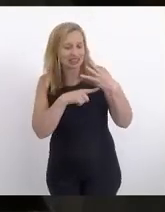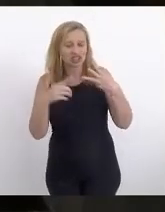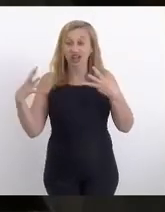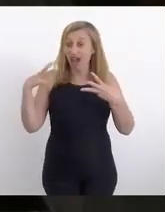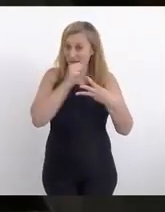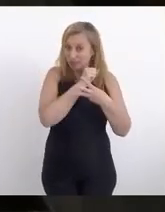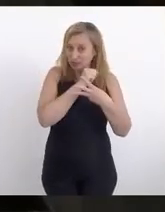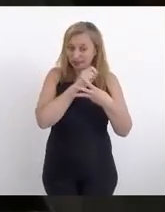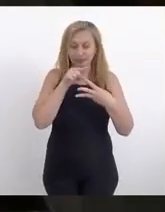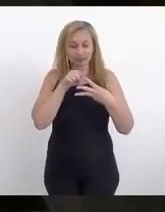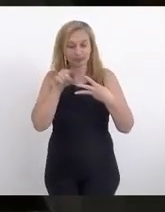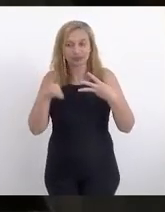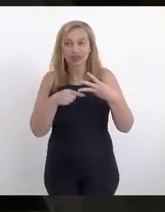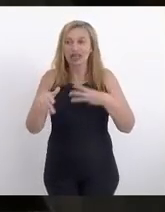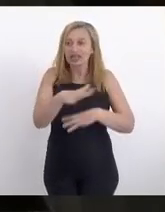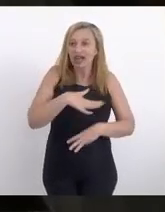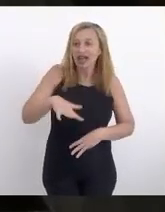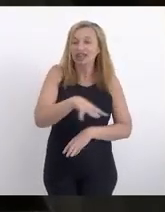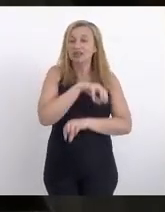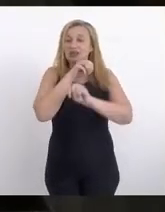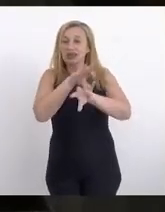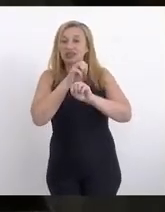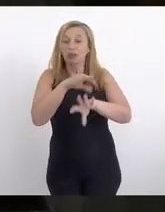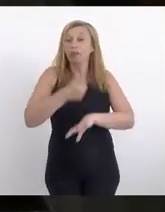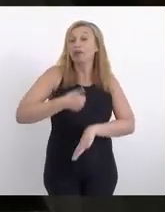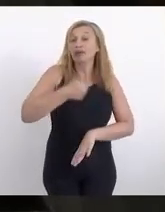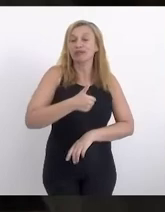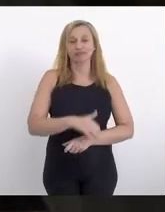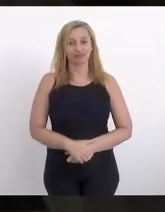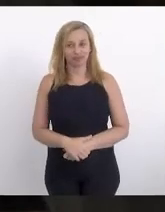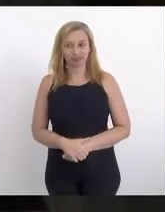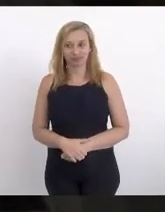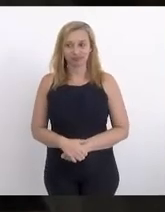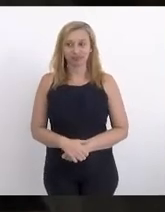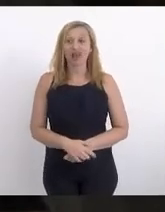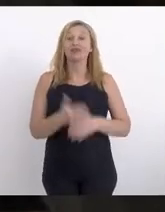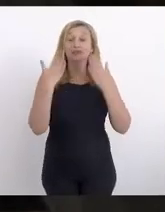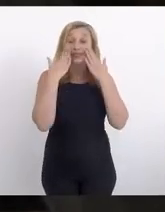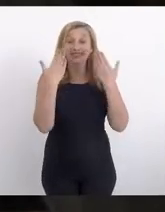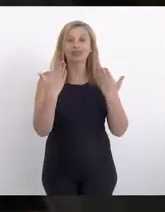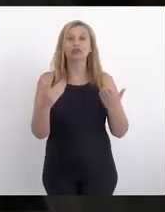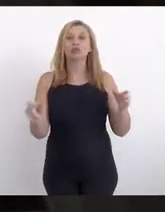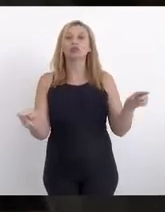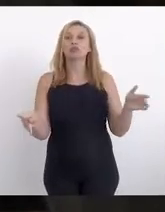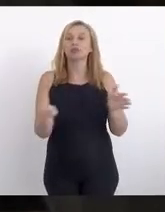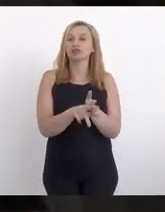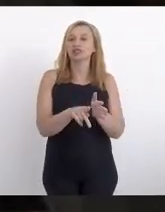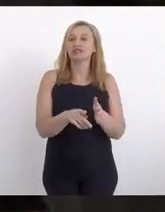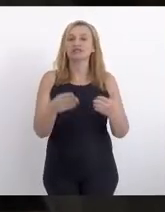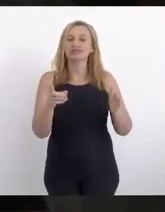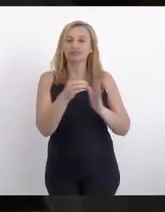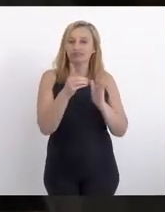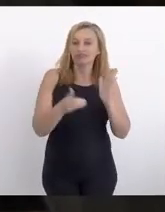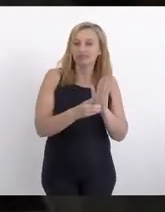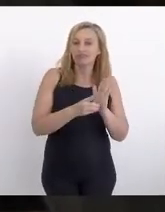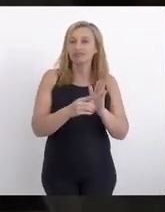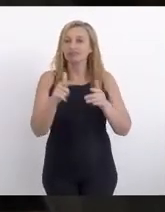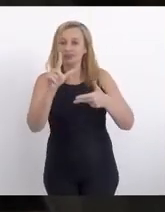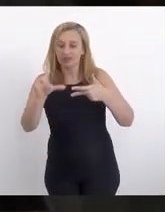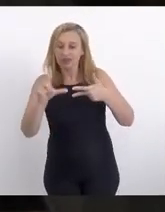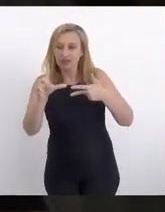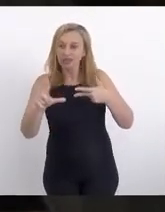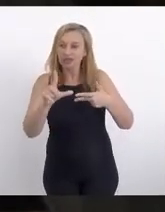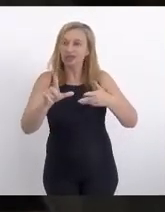rapidamente, no campo da educação. Primeiro, nós vamos apresentar um projeto de decreto legislativo para tentar